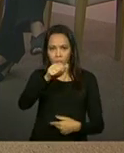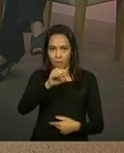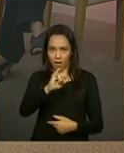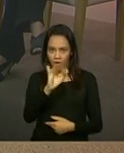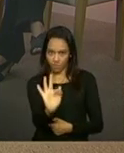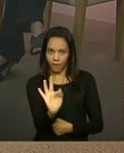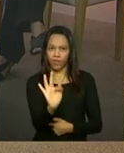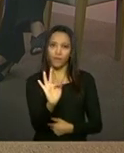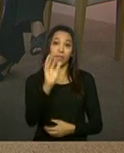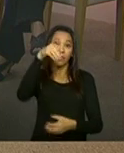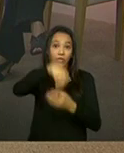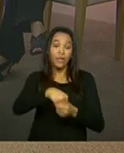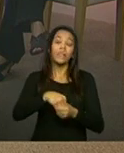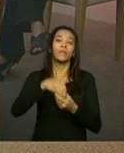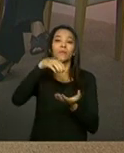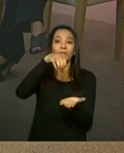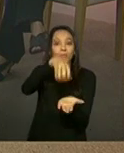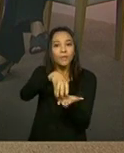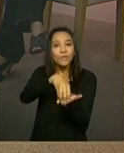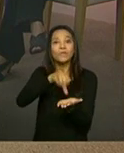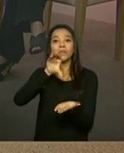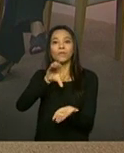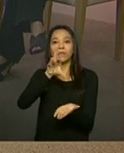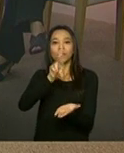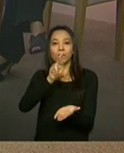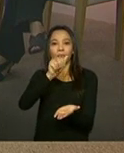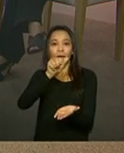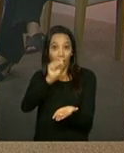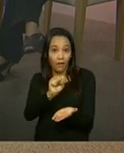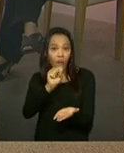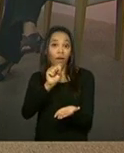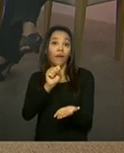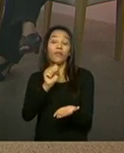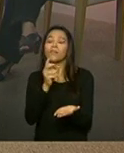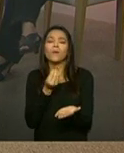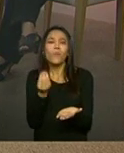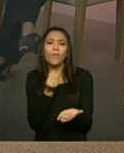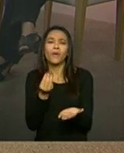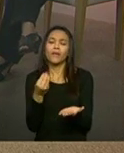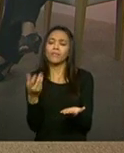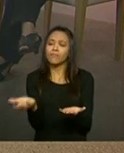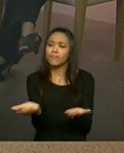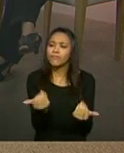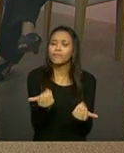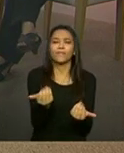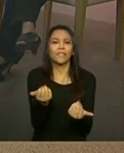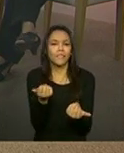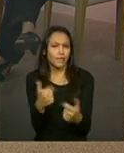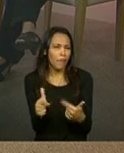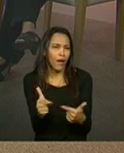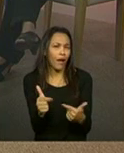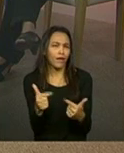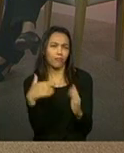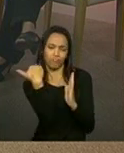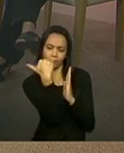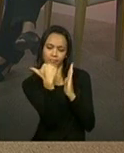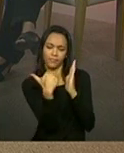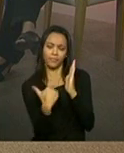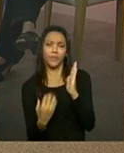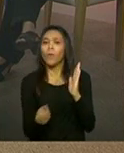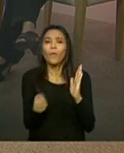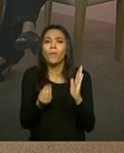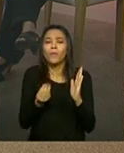no Centro de Referência de Assistência Social, compreende a participação das famílias em um conjunto de ações. Você poderia falar sobre